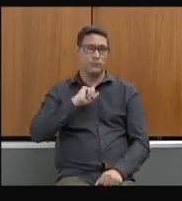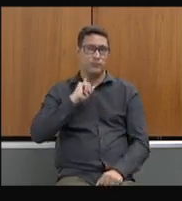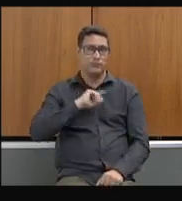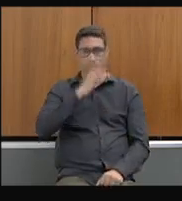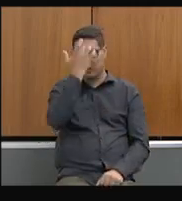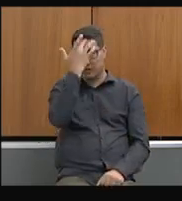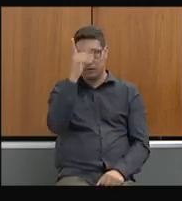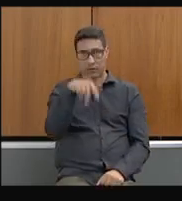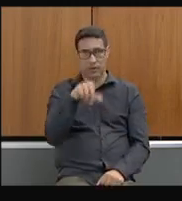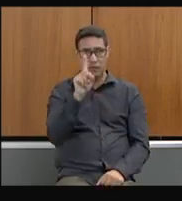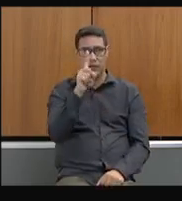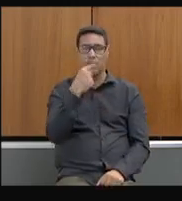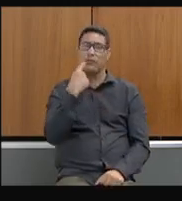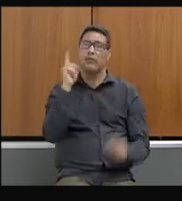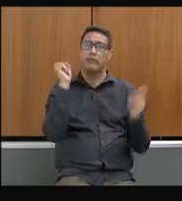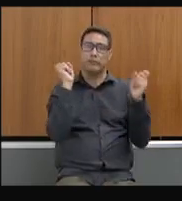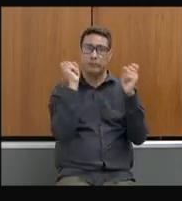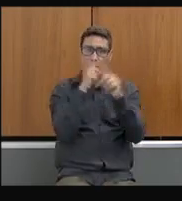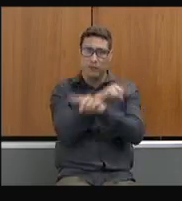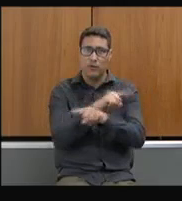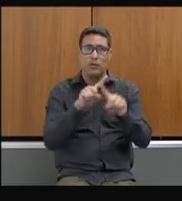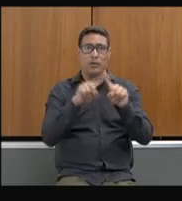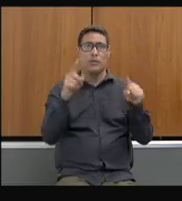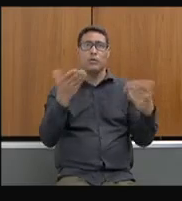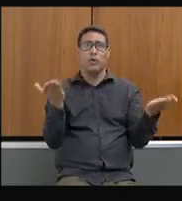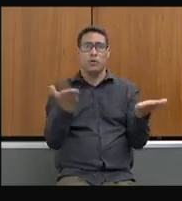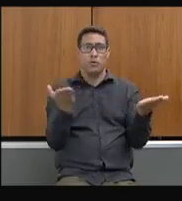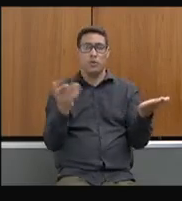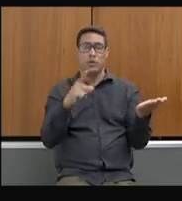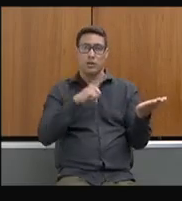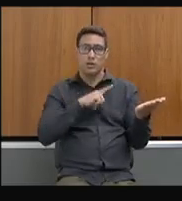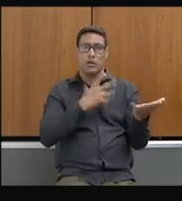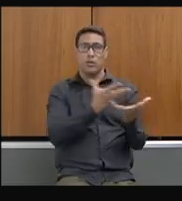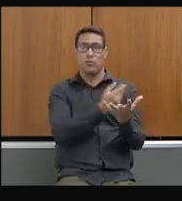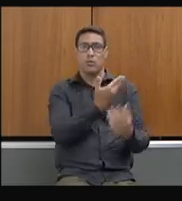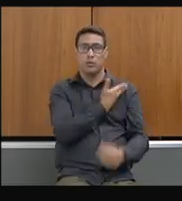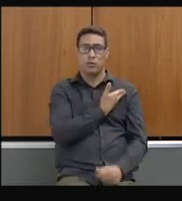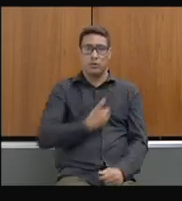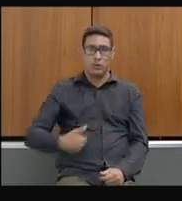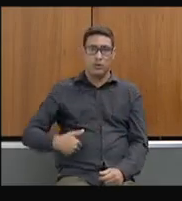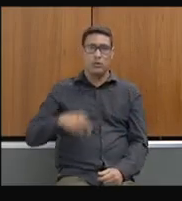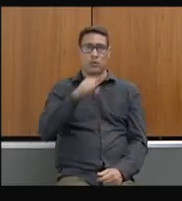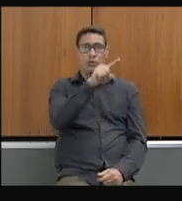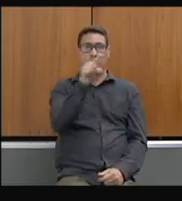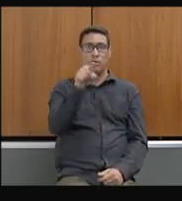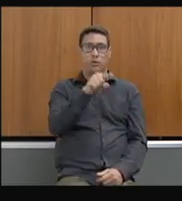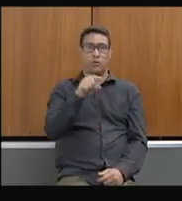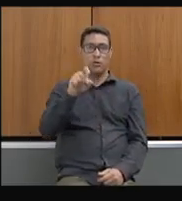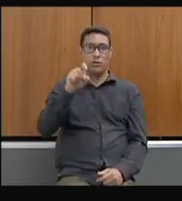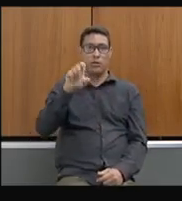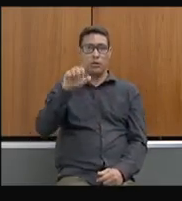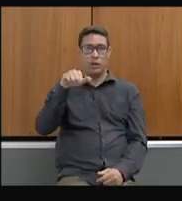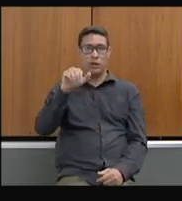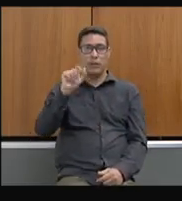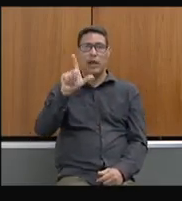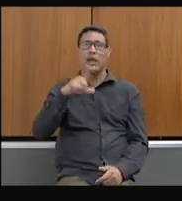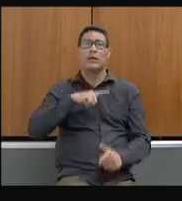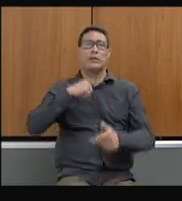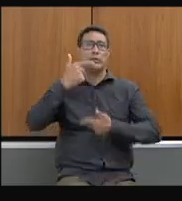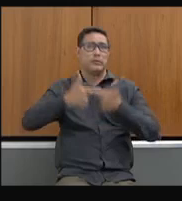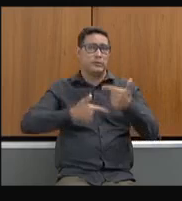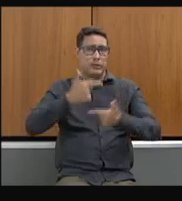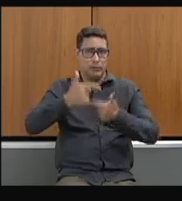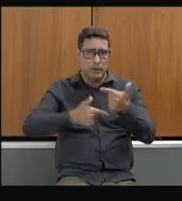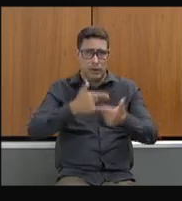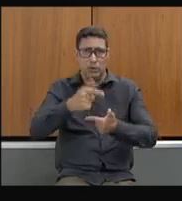que é uma tarefa difícil, mas, graças a Deus, hoje a gente tem um governador sério, tem um governador Zema, que é um governador trabalhador, que um governador que